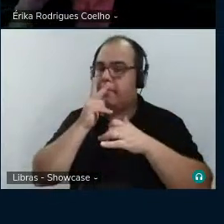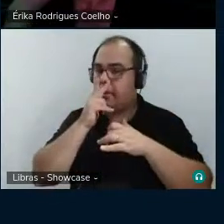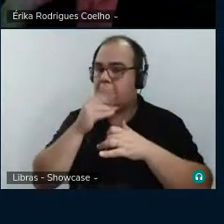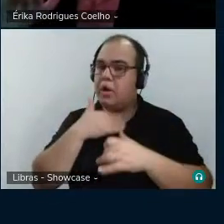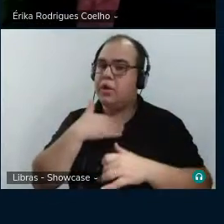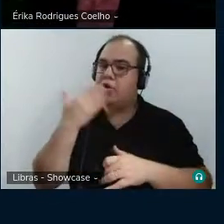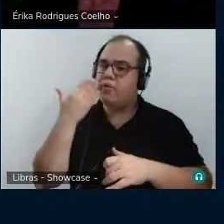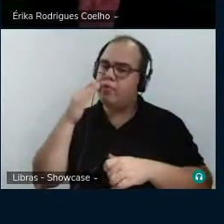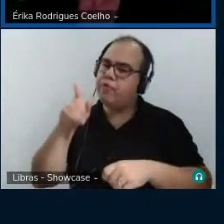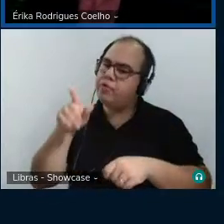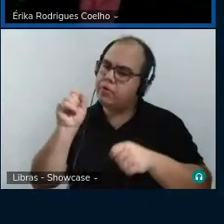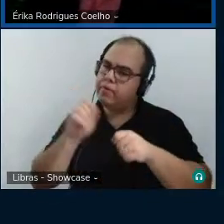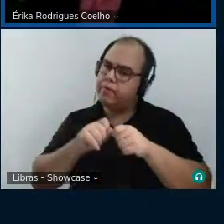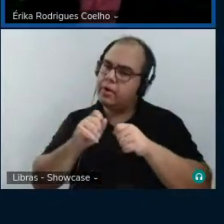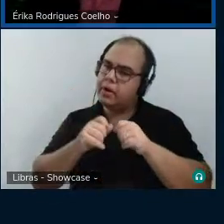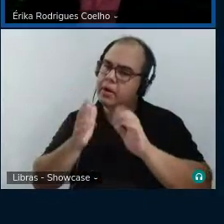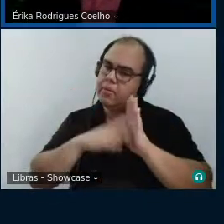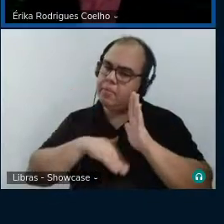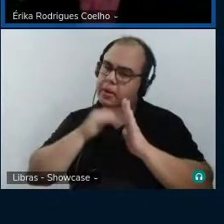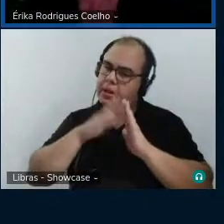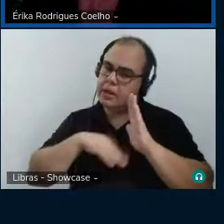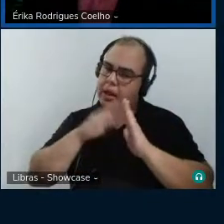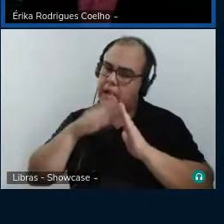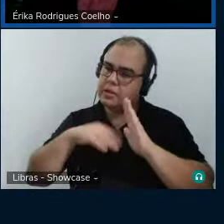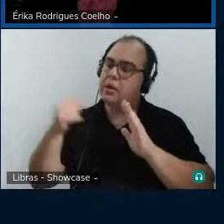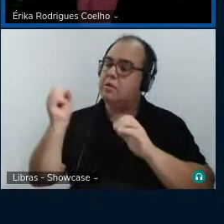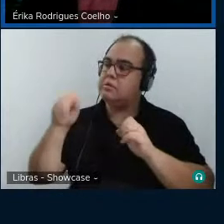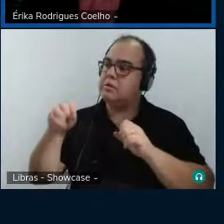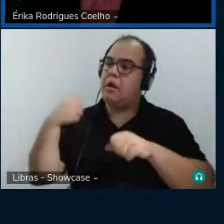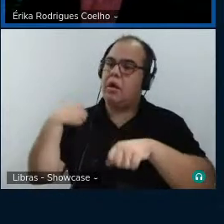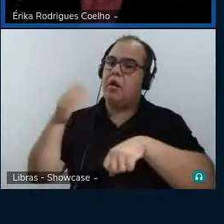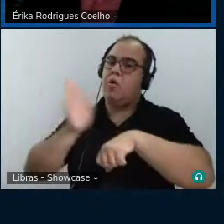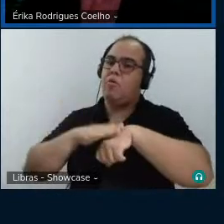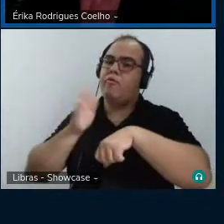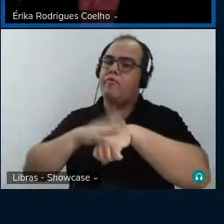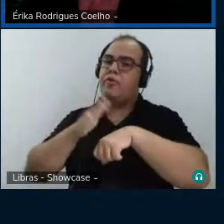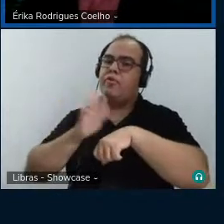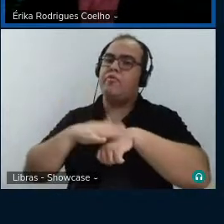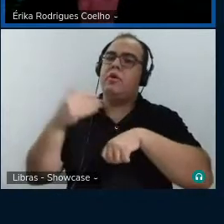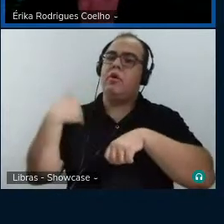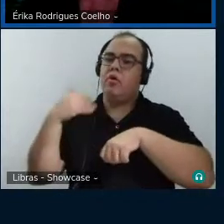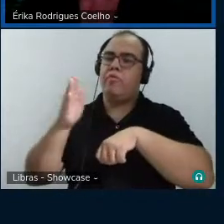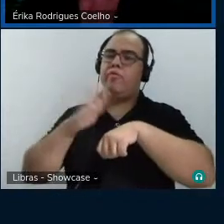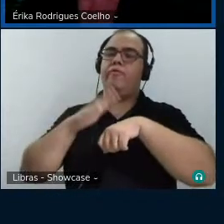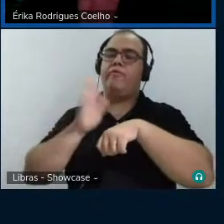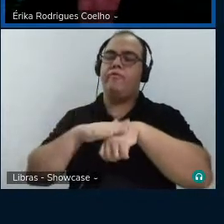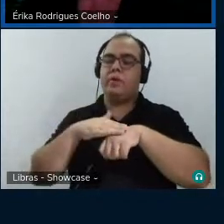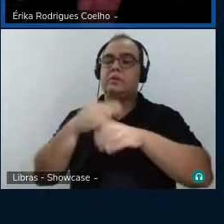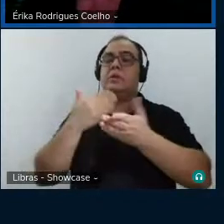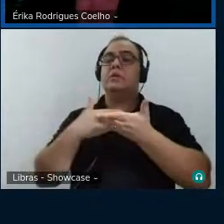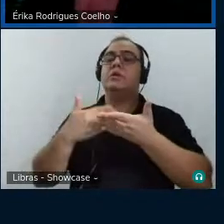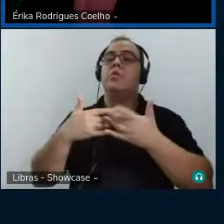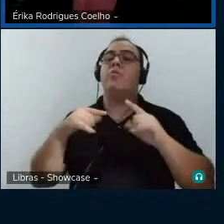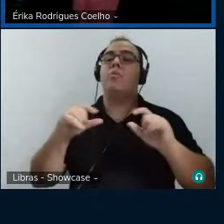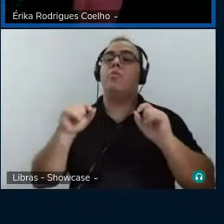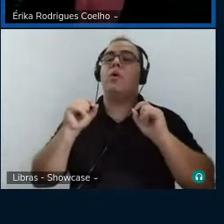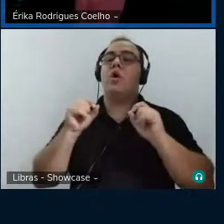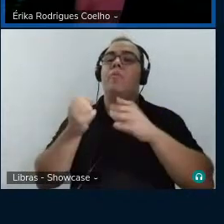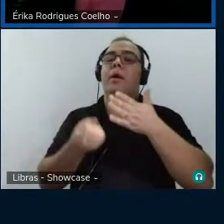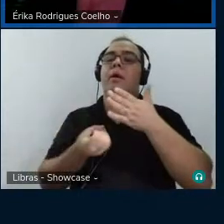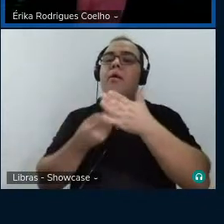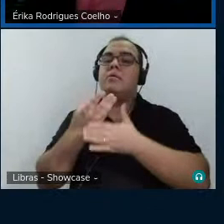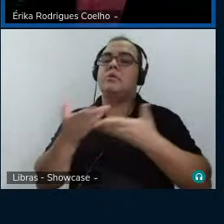foi você que fez os painéis? Sim, fui eu. A ideia inicial era que fosse uma criação